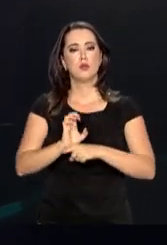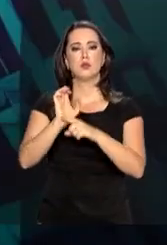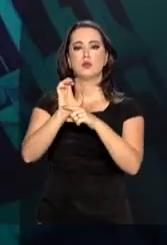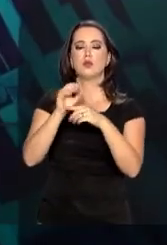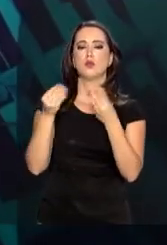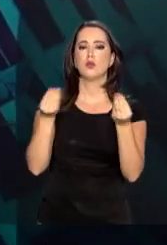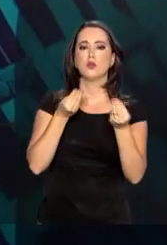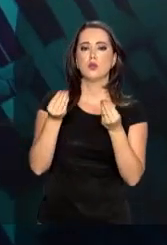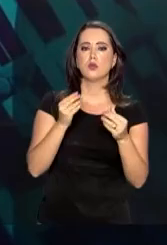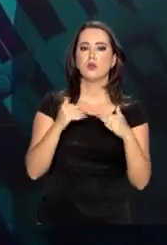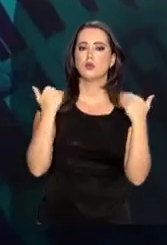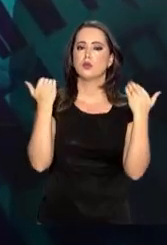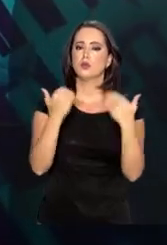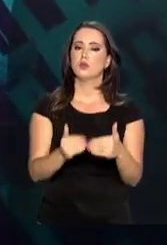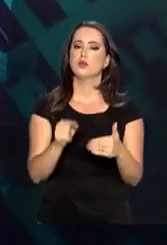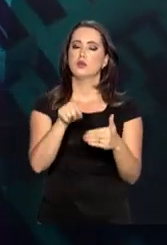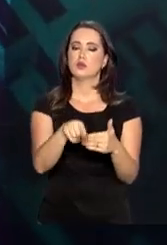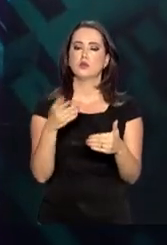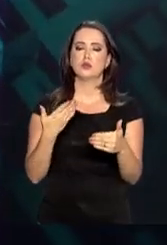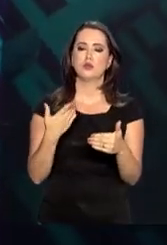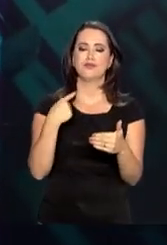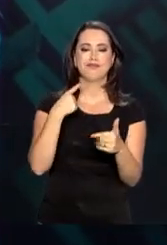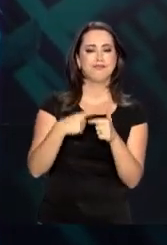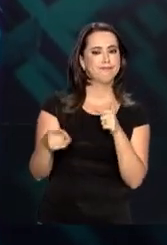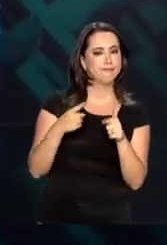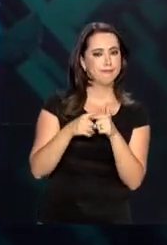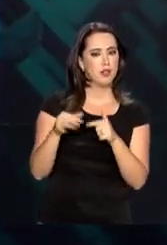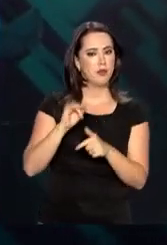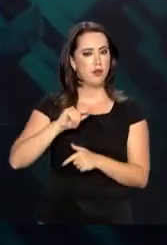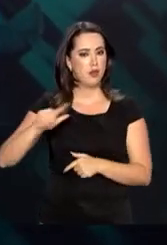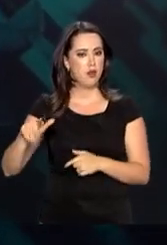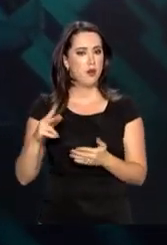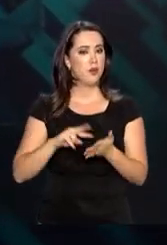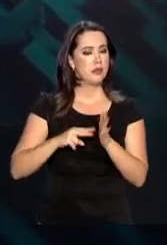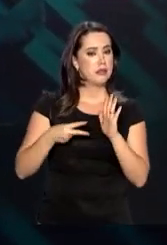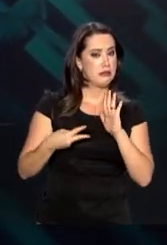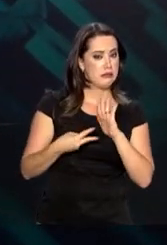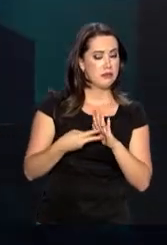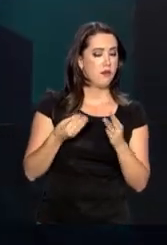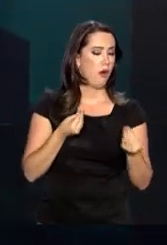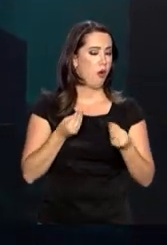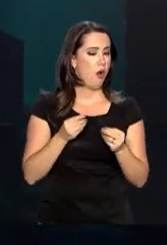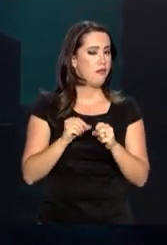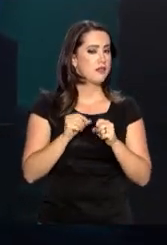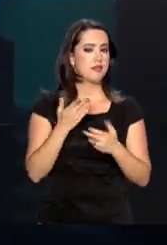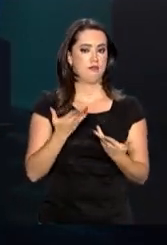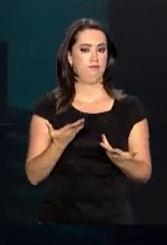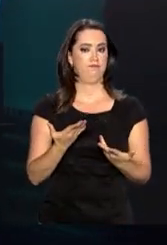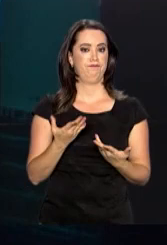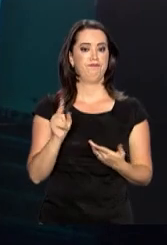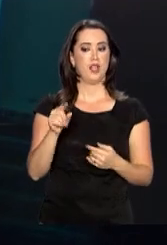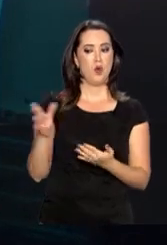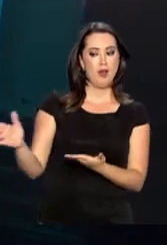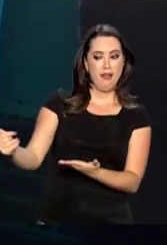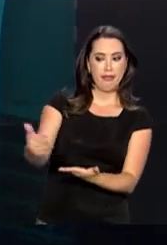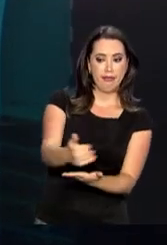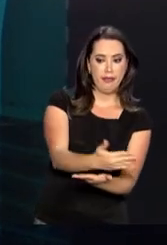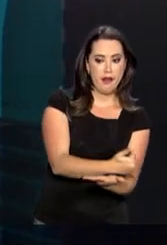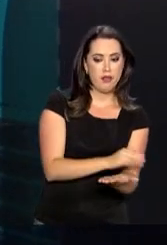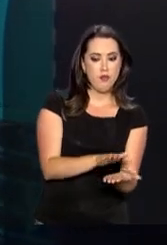Como eles vão enfrentar essa crise fiscal. Ou seja, como eles vão fazer com que a receita